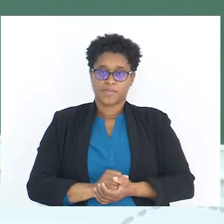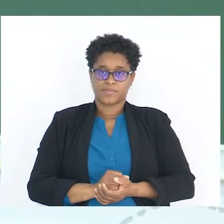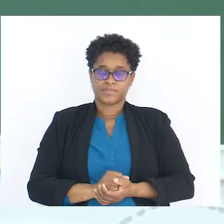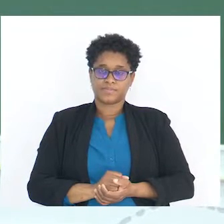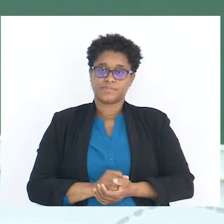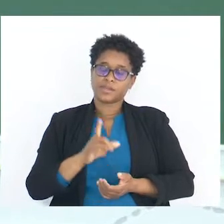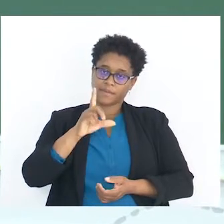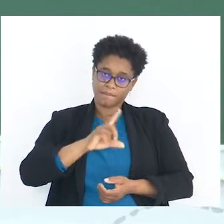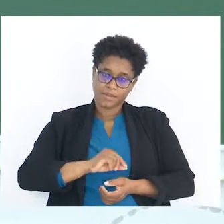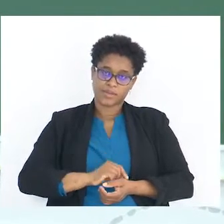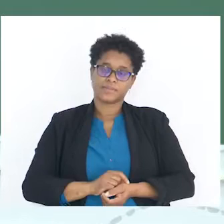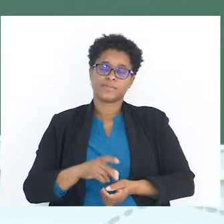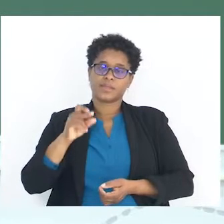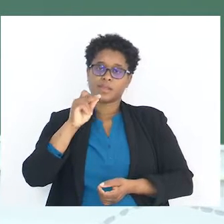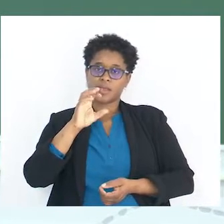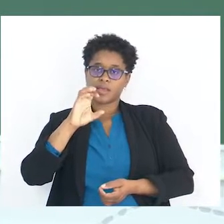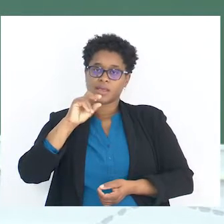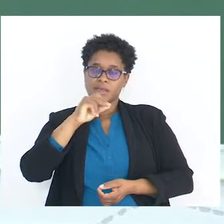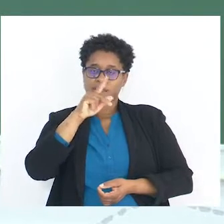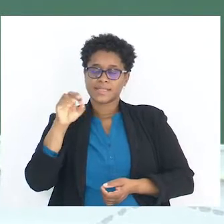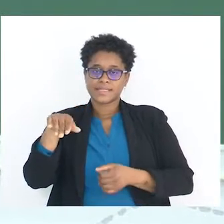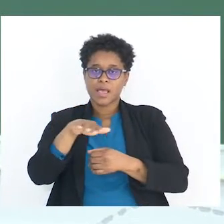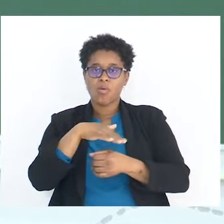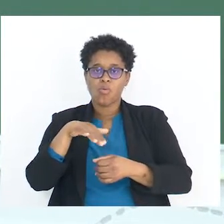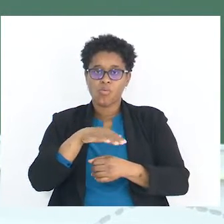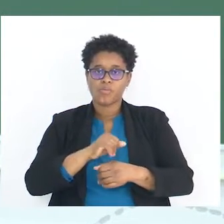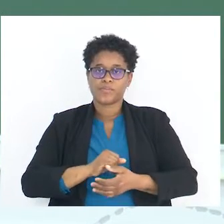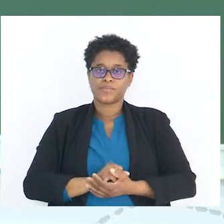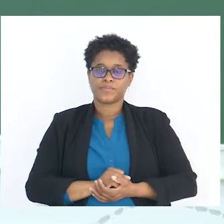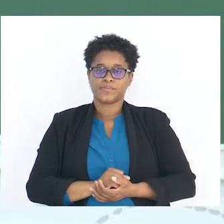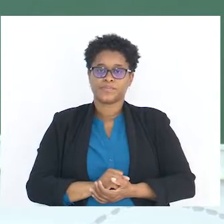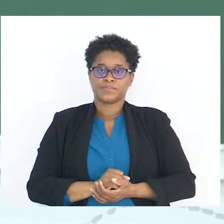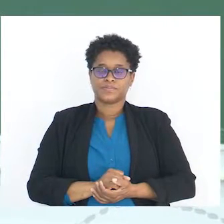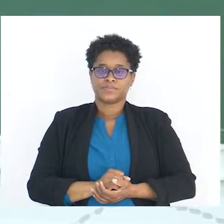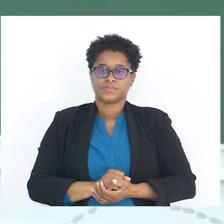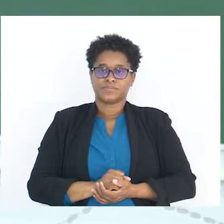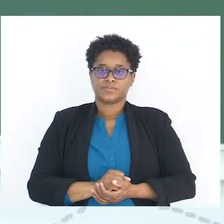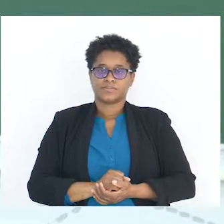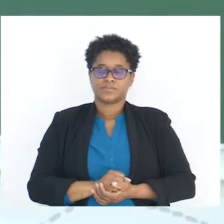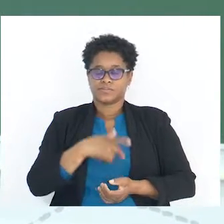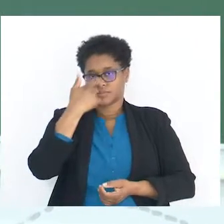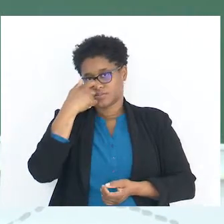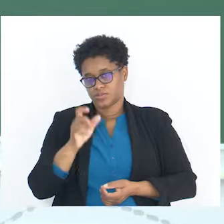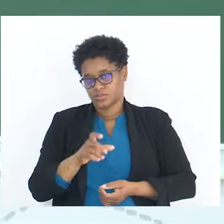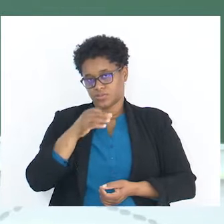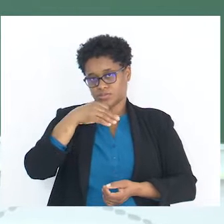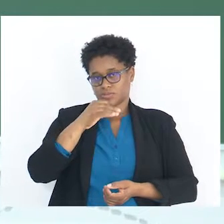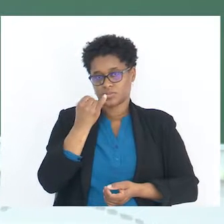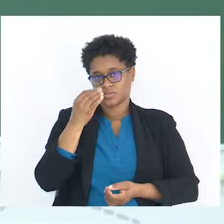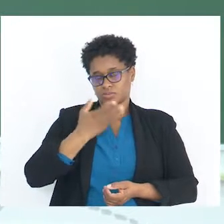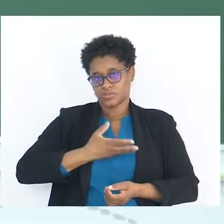Ação ação no indivíduo.